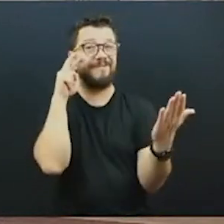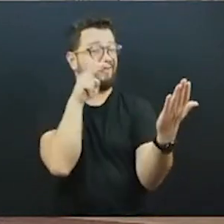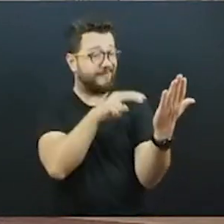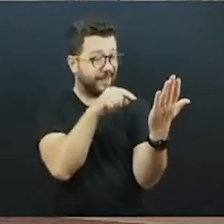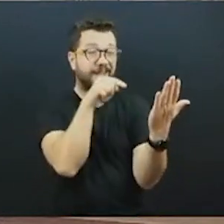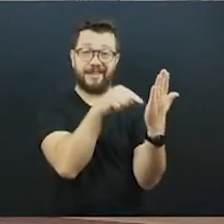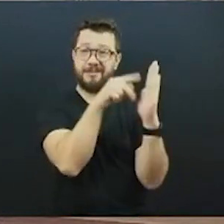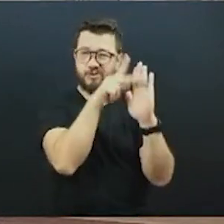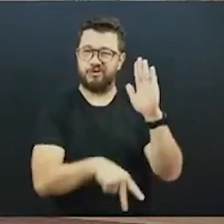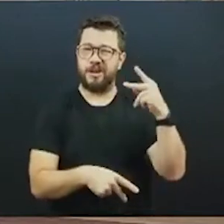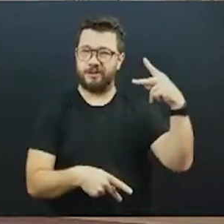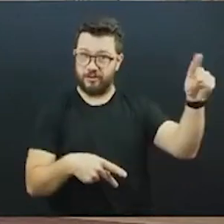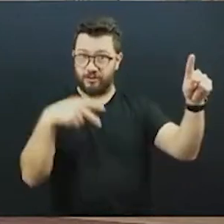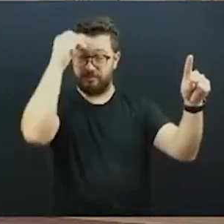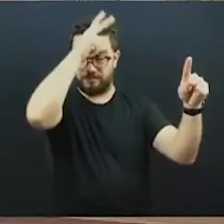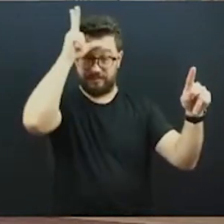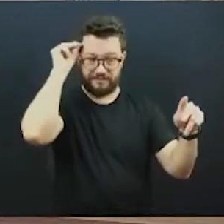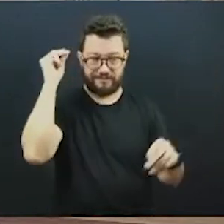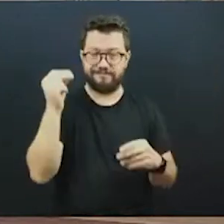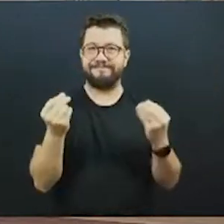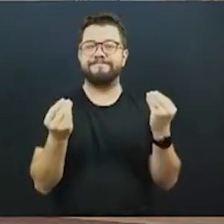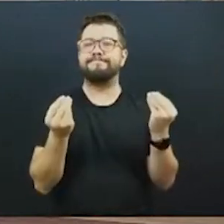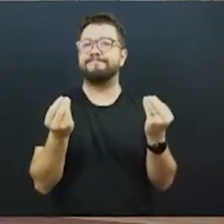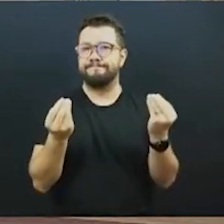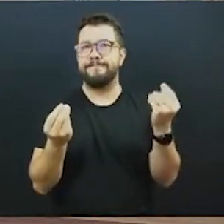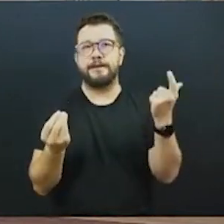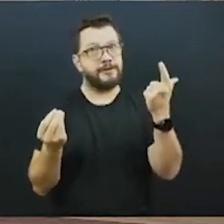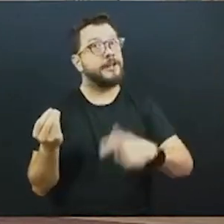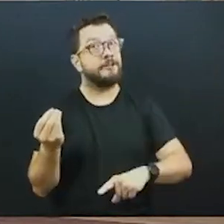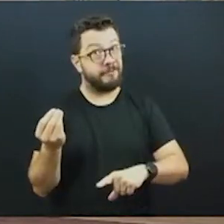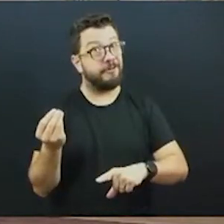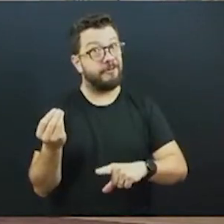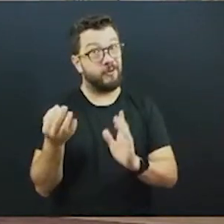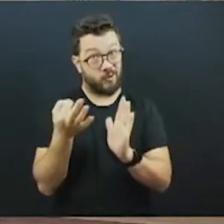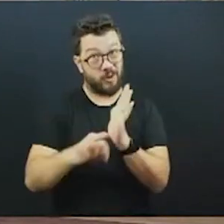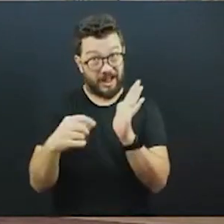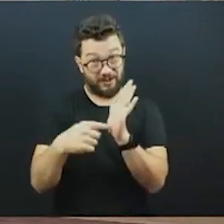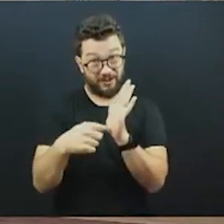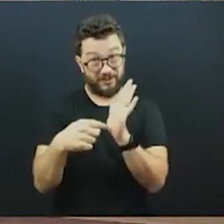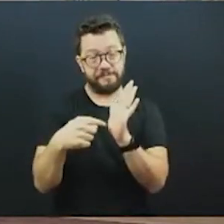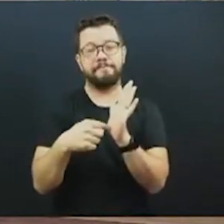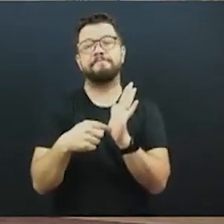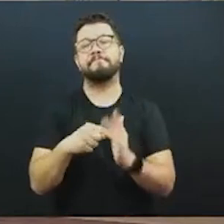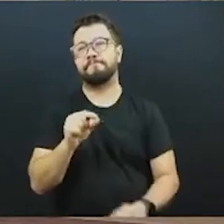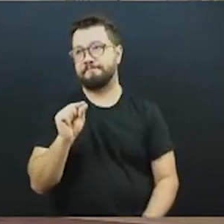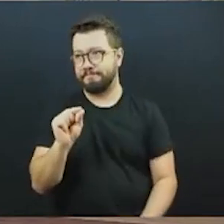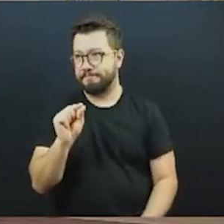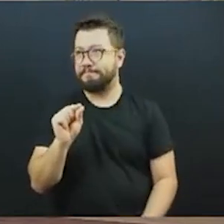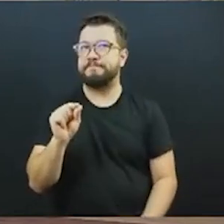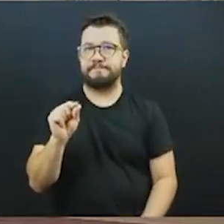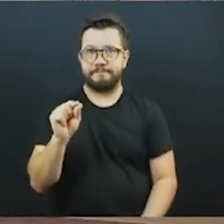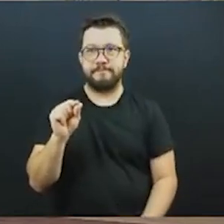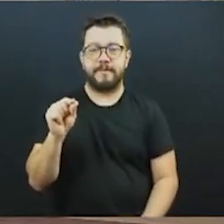Executivo, novamente, nós teremos uma nova concessão que será operada